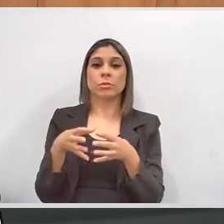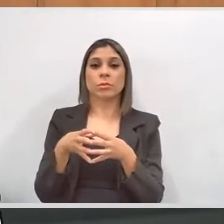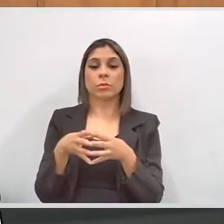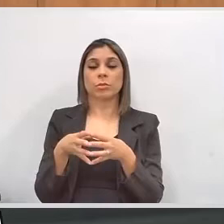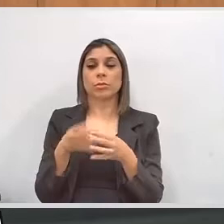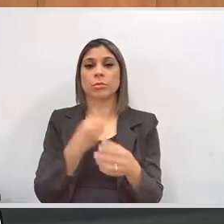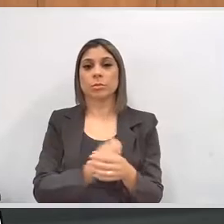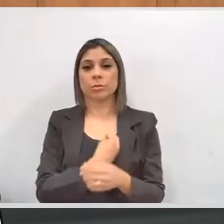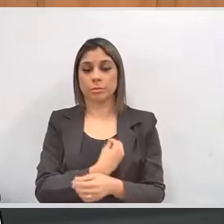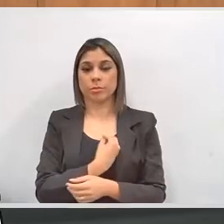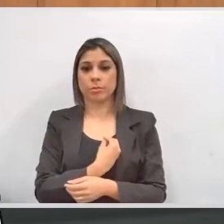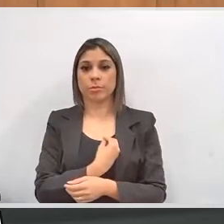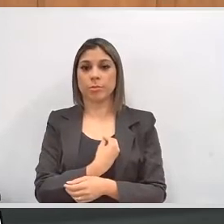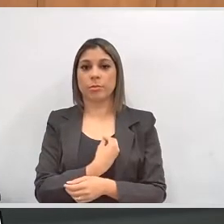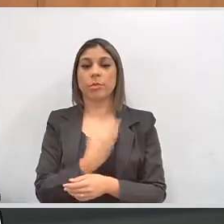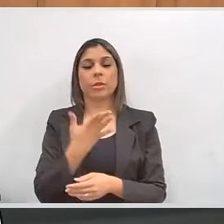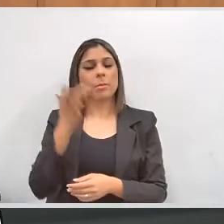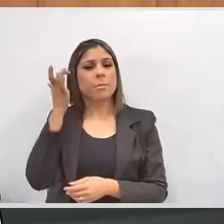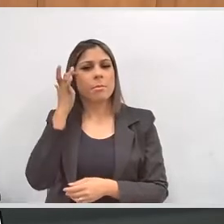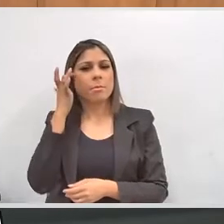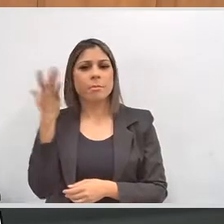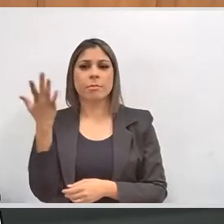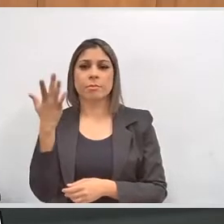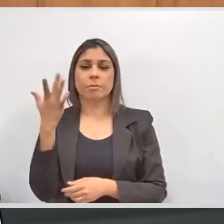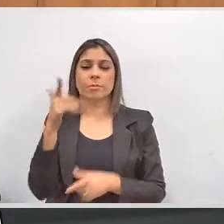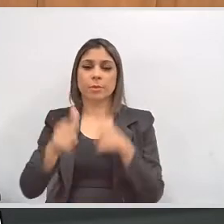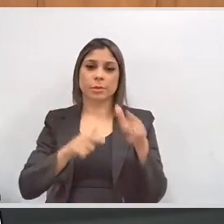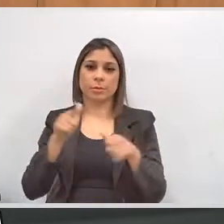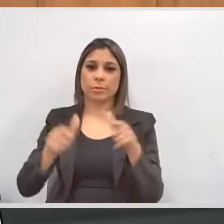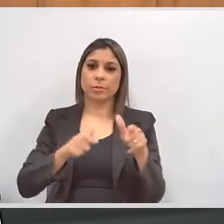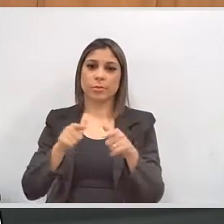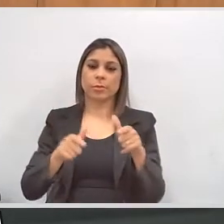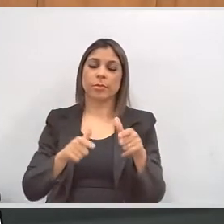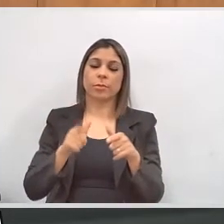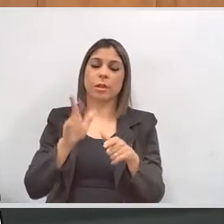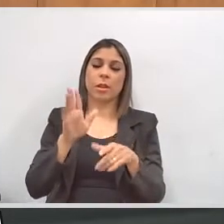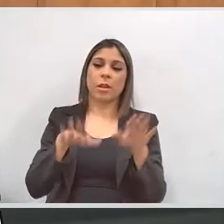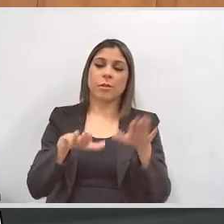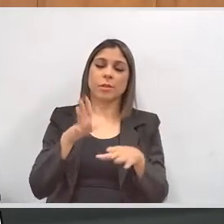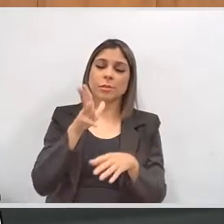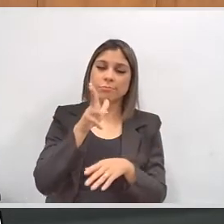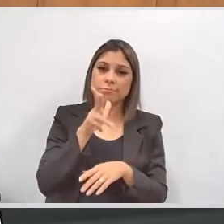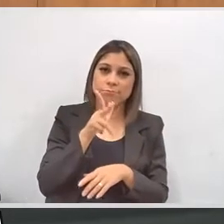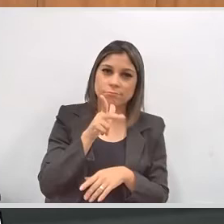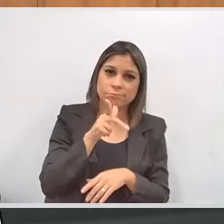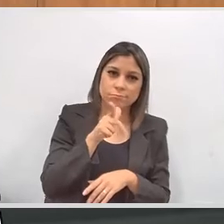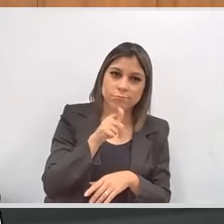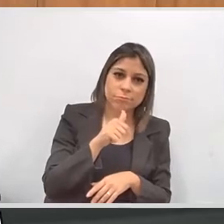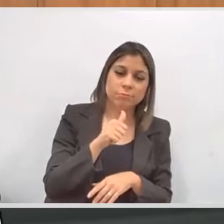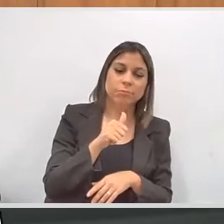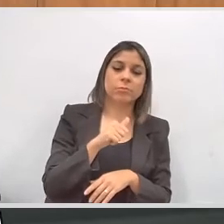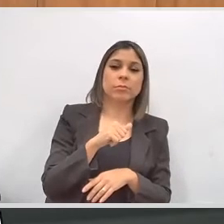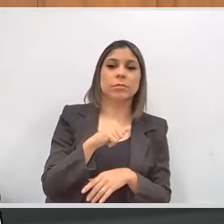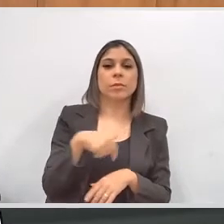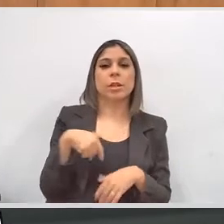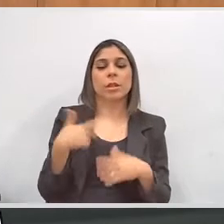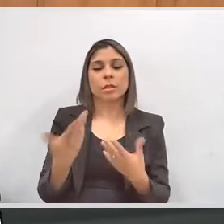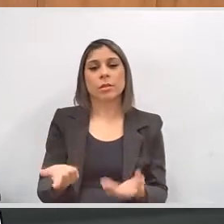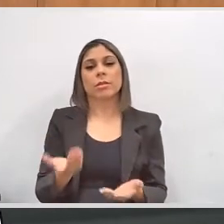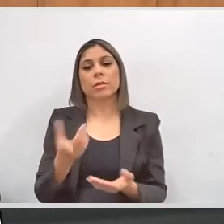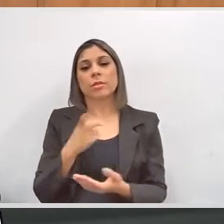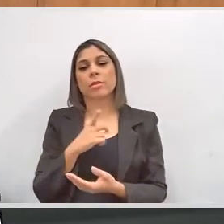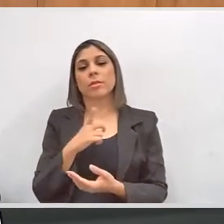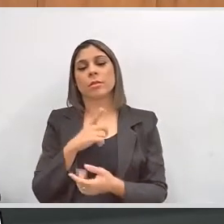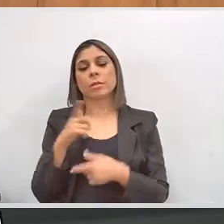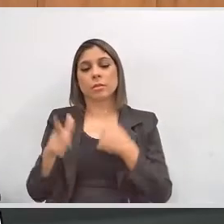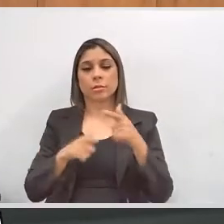aqui presente. Isso facilitou demais esse trabalho que era de formiguinha nas zonas eleitorais e passou a ser uma